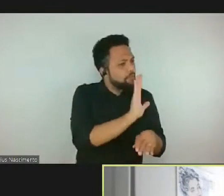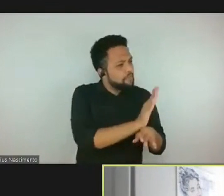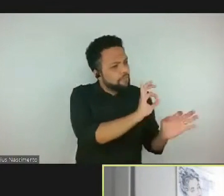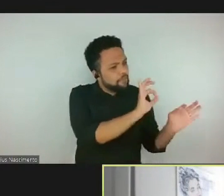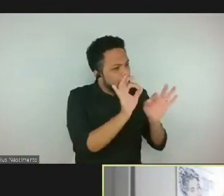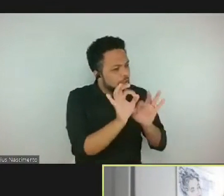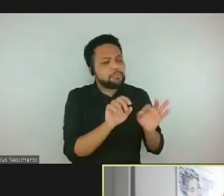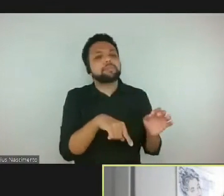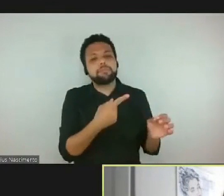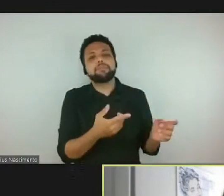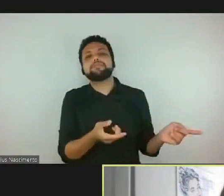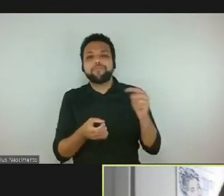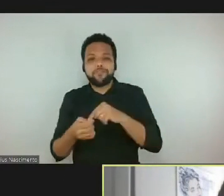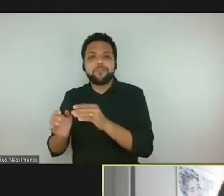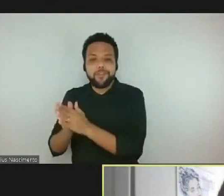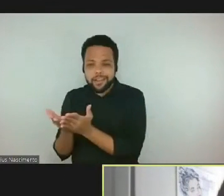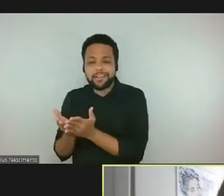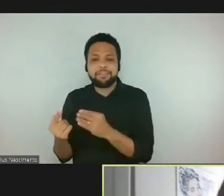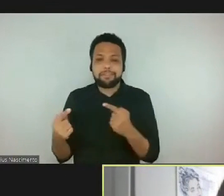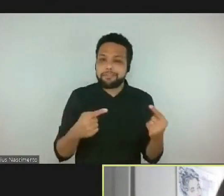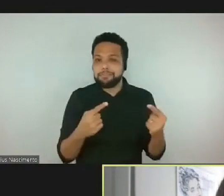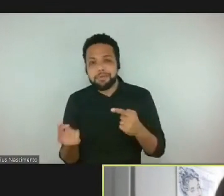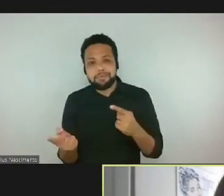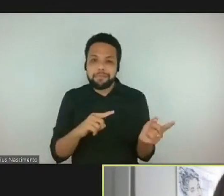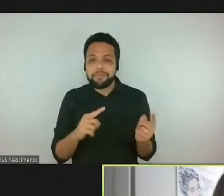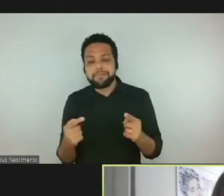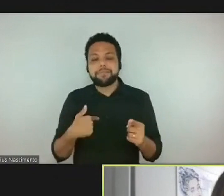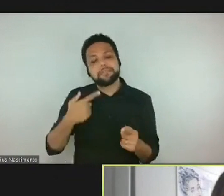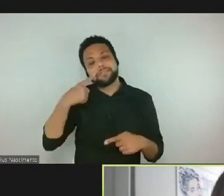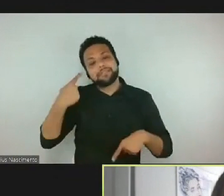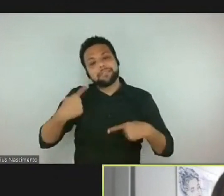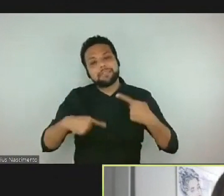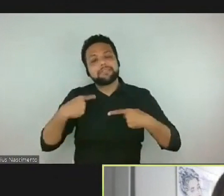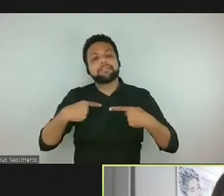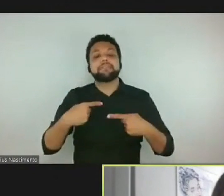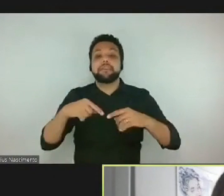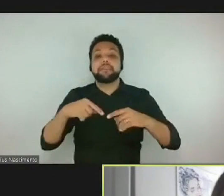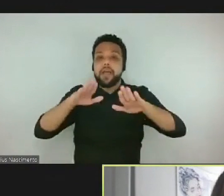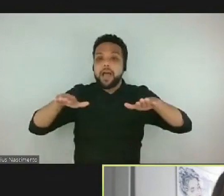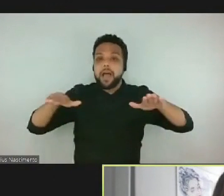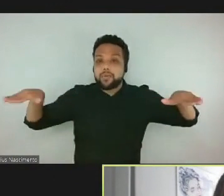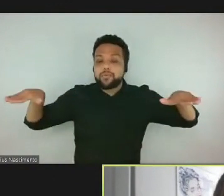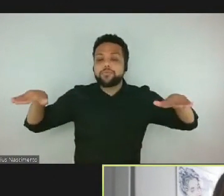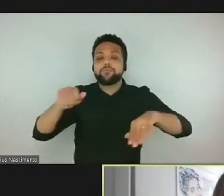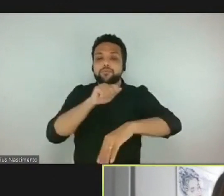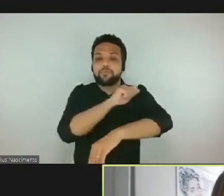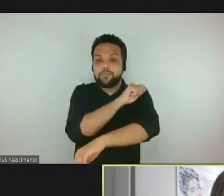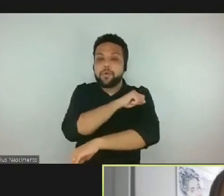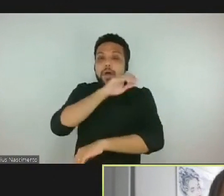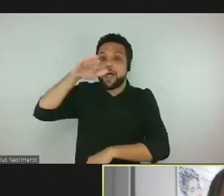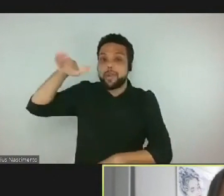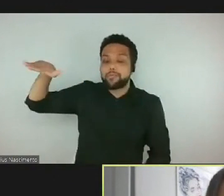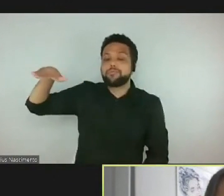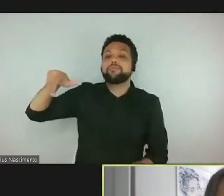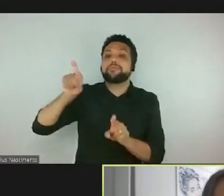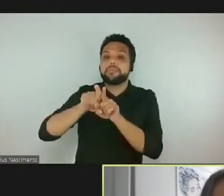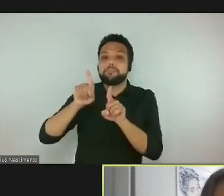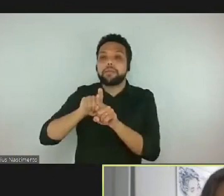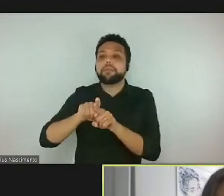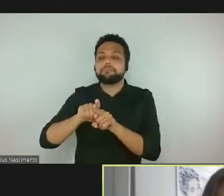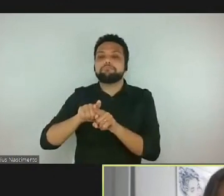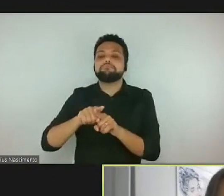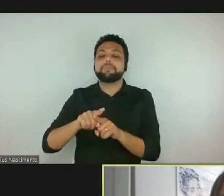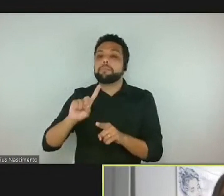sobre o livro, como eu falei para vocês também, os alunos se apresentam por meio de um livro, na